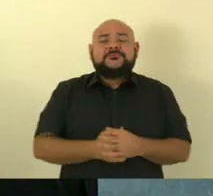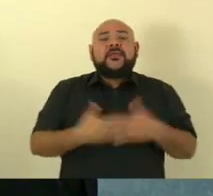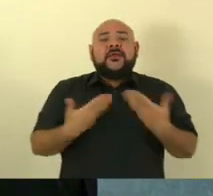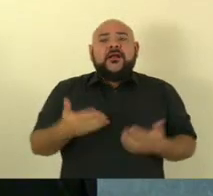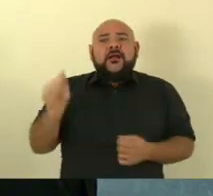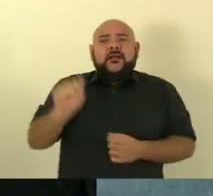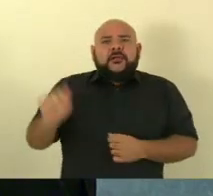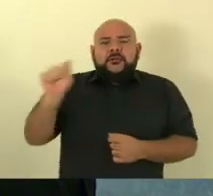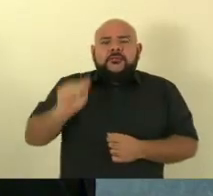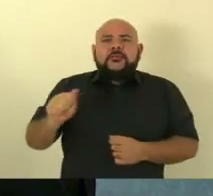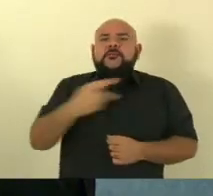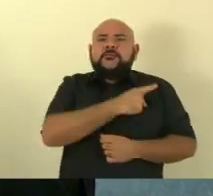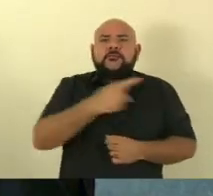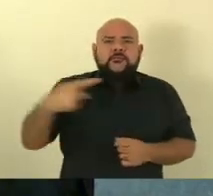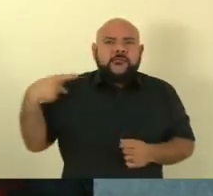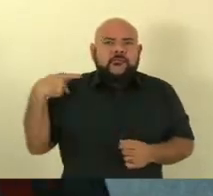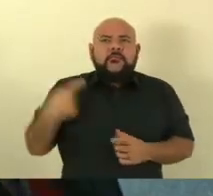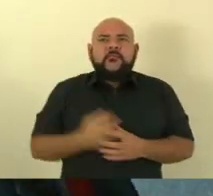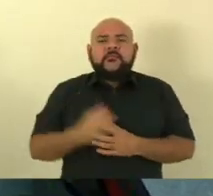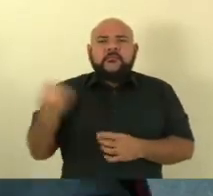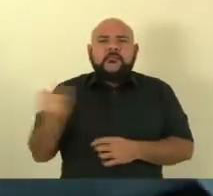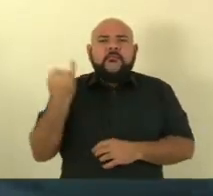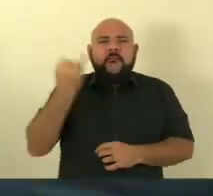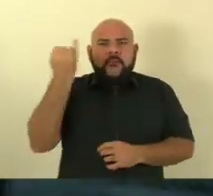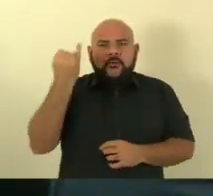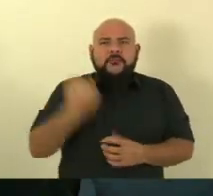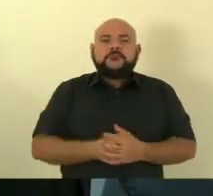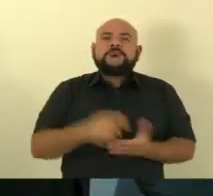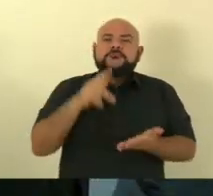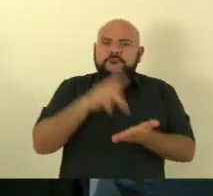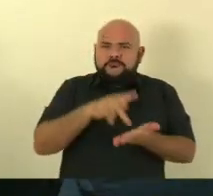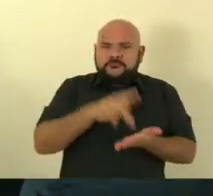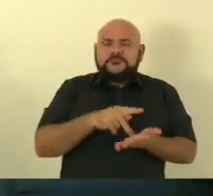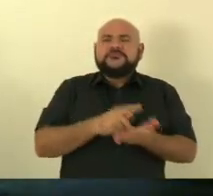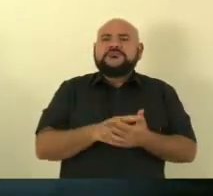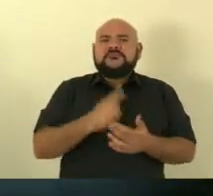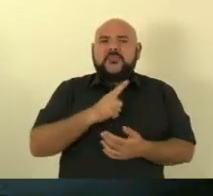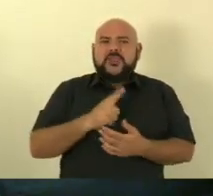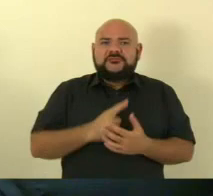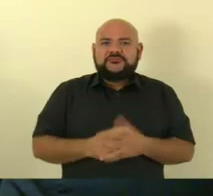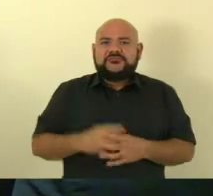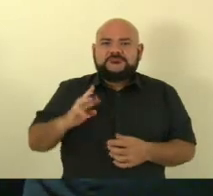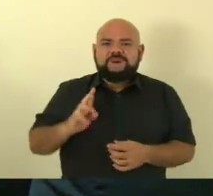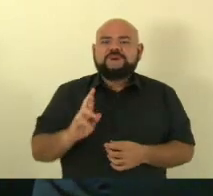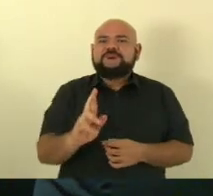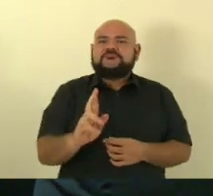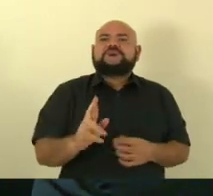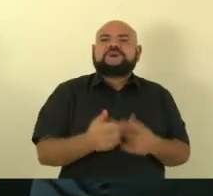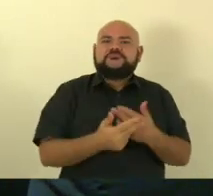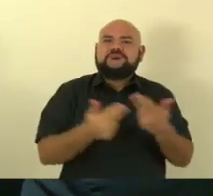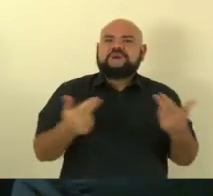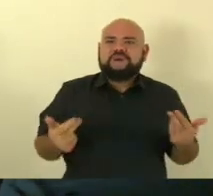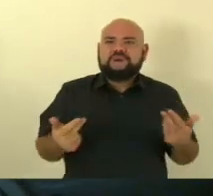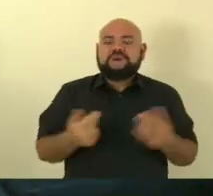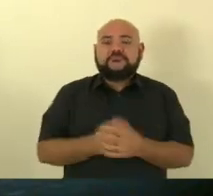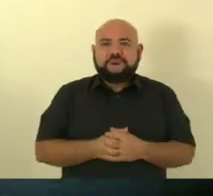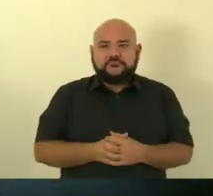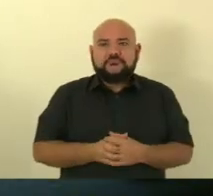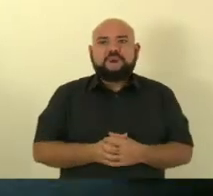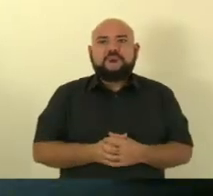município é extremamente representativa, com certeza uma das mais representativas do Espírito Santo. E sabe lá do Brasil,